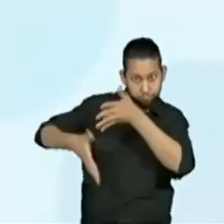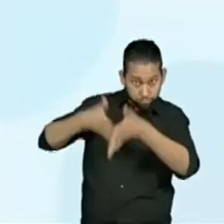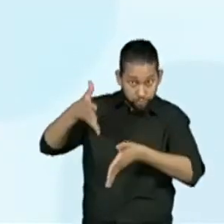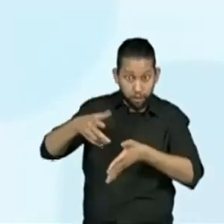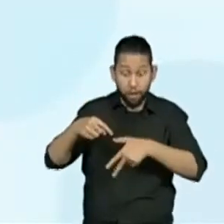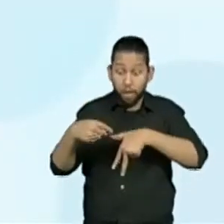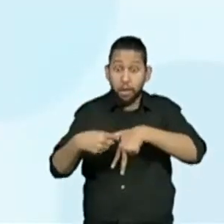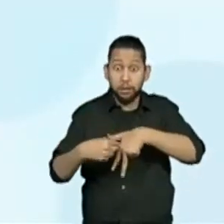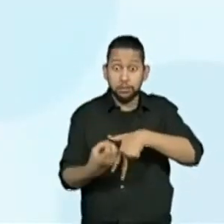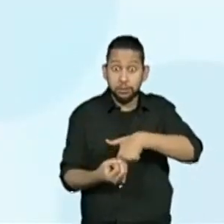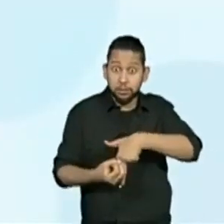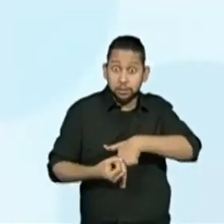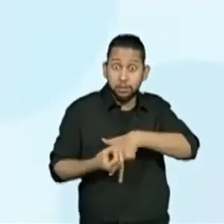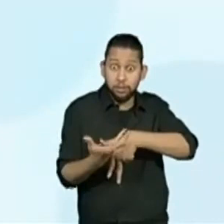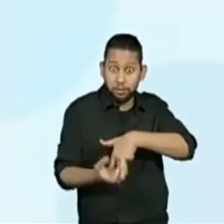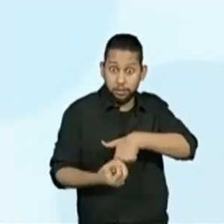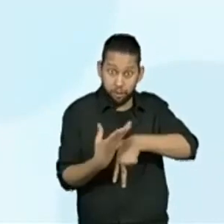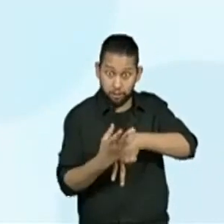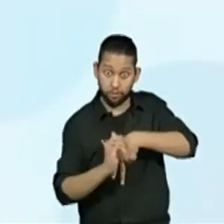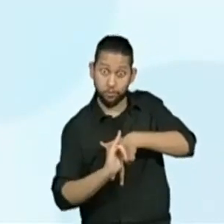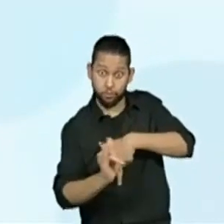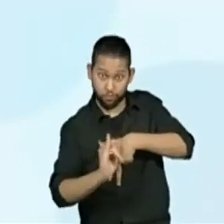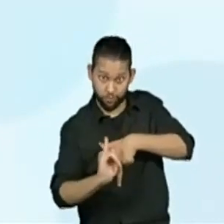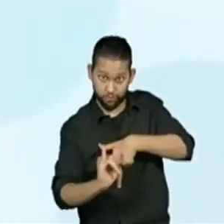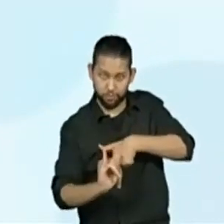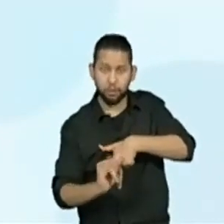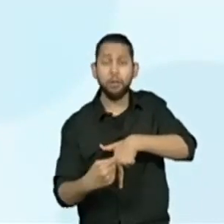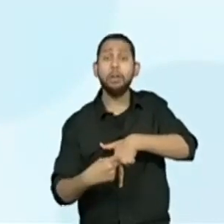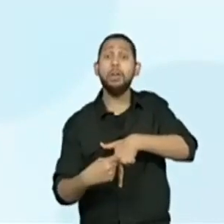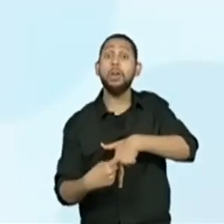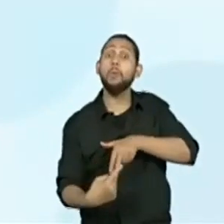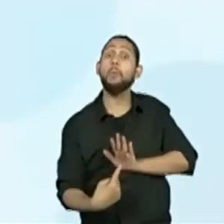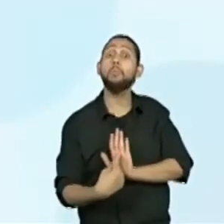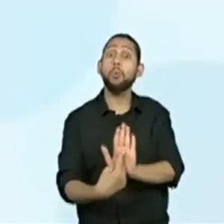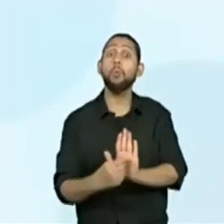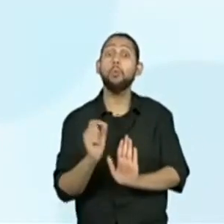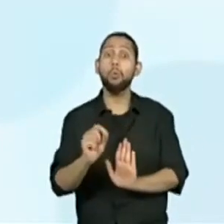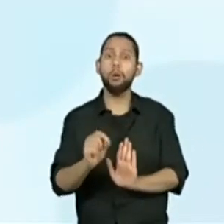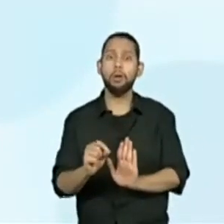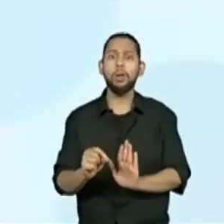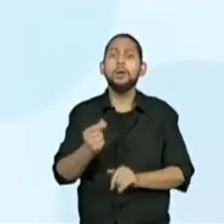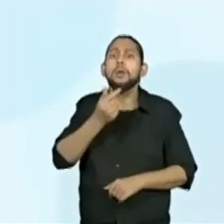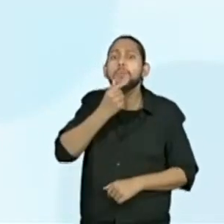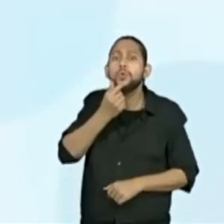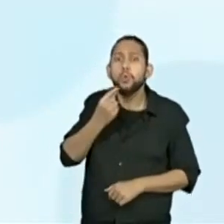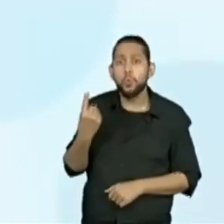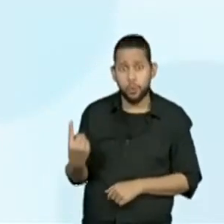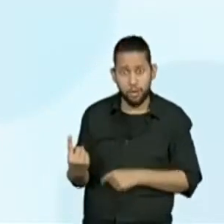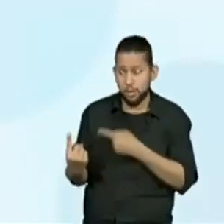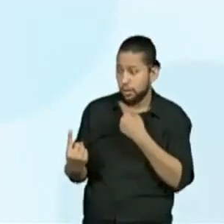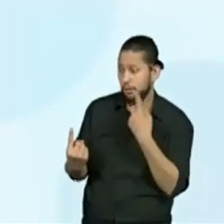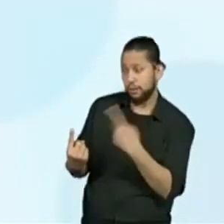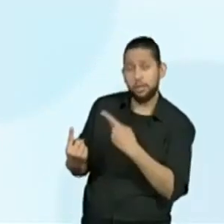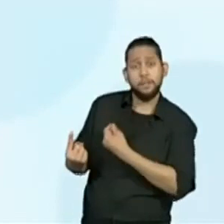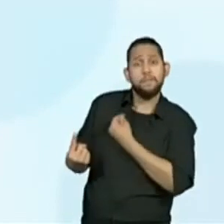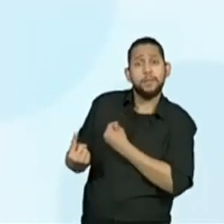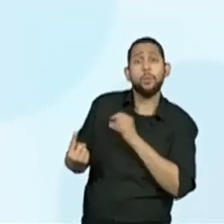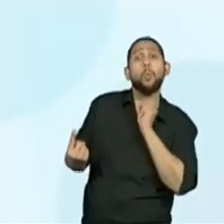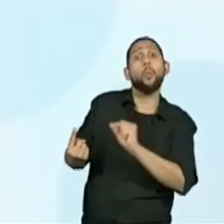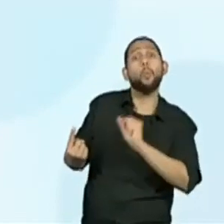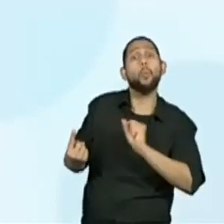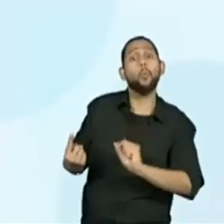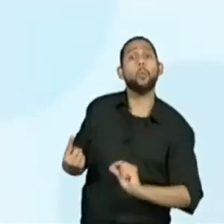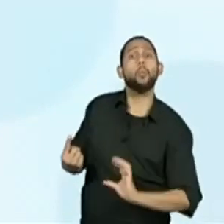lírico apresenta uma situação vivida por um menino. Vocês acham que essa